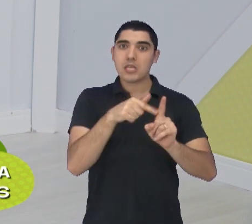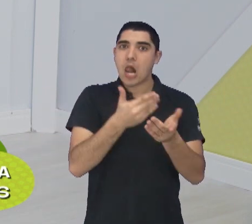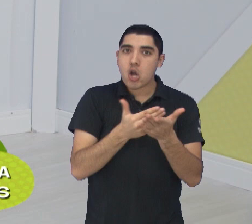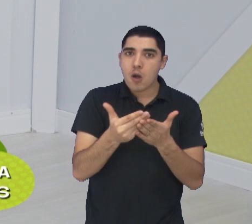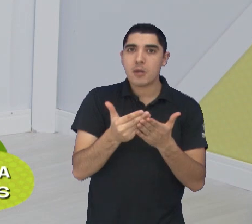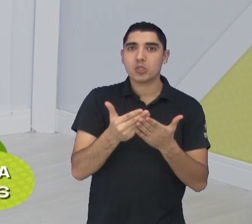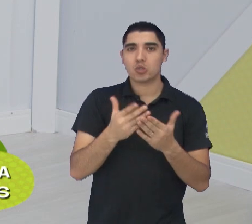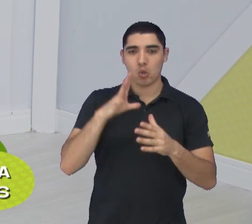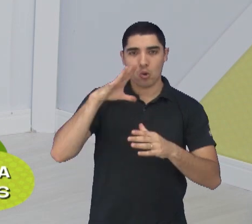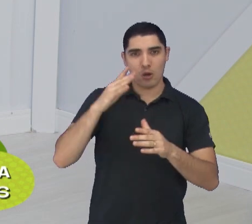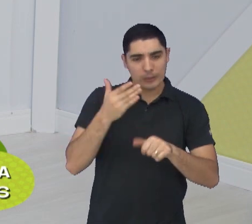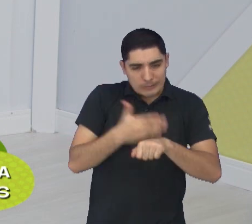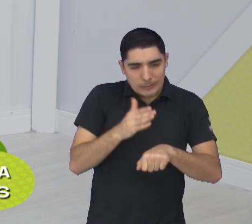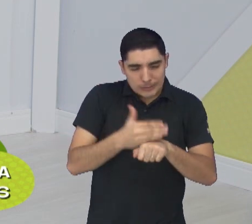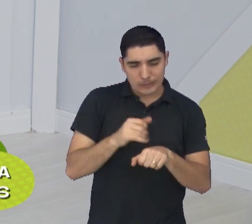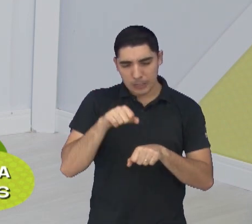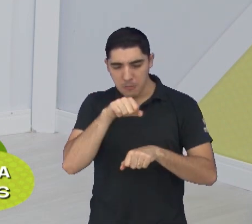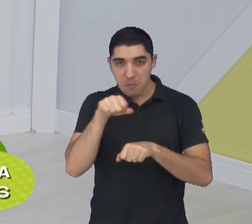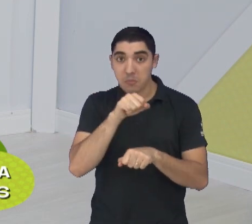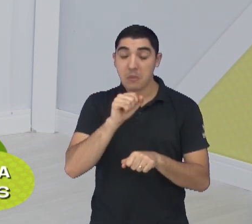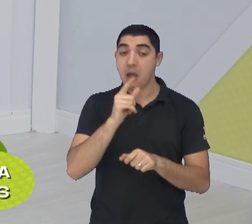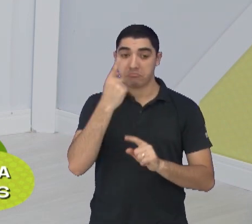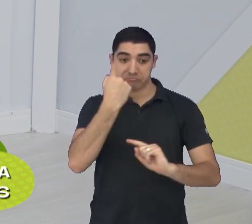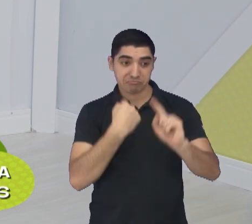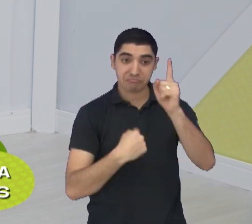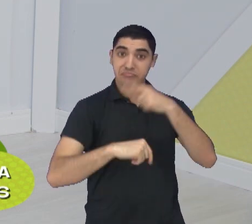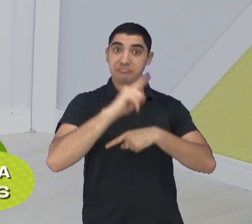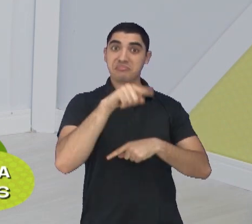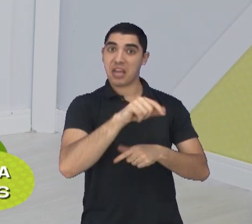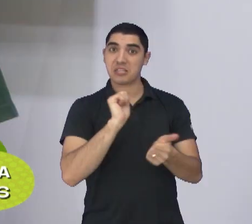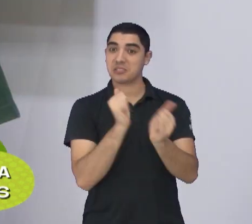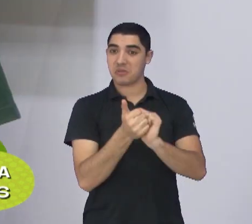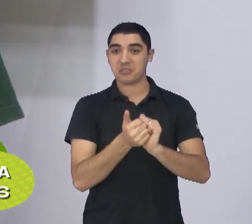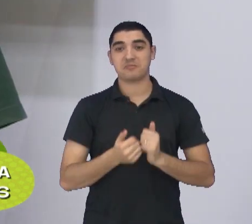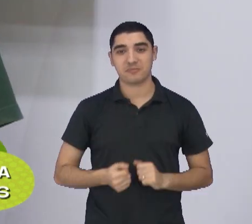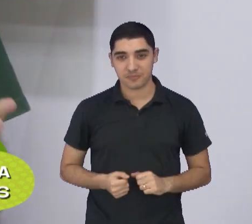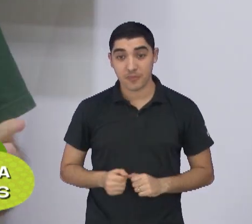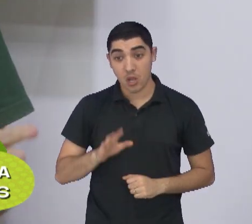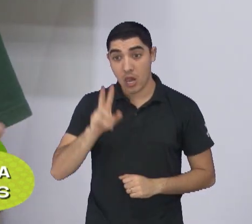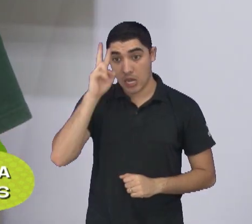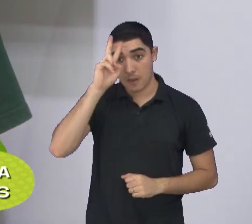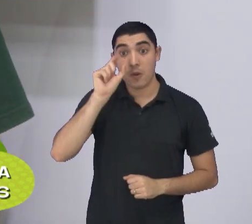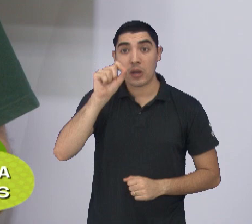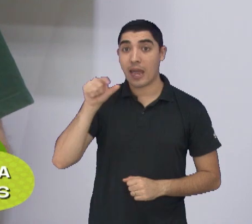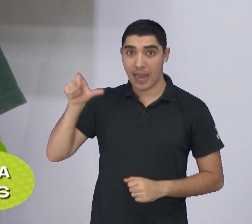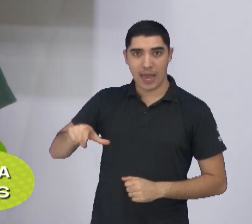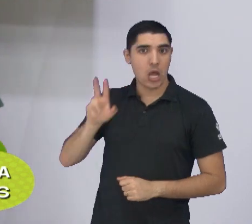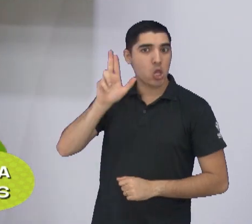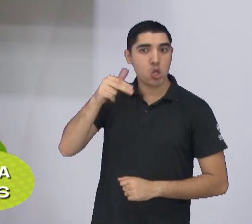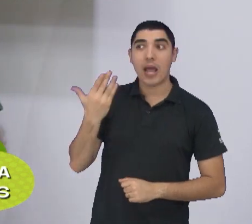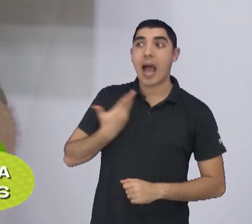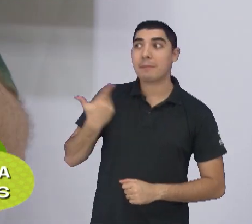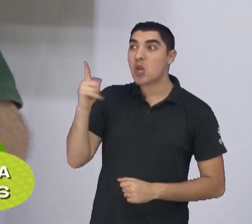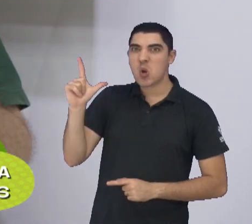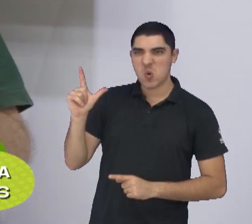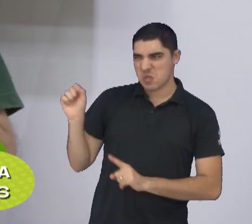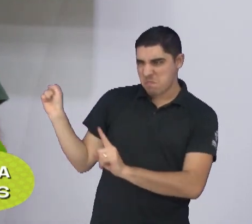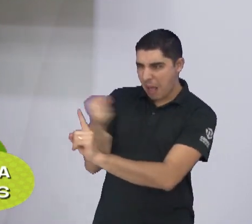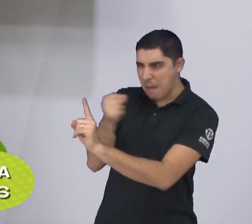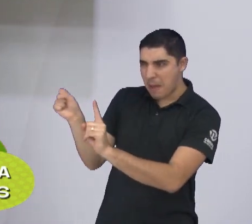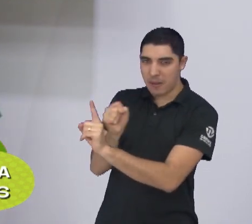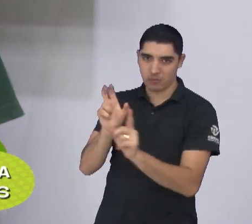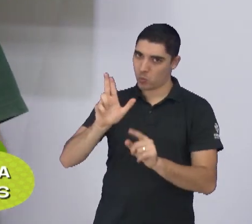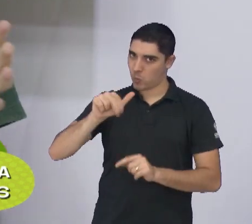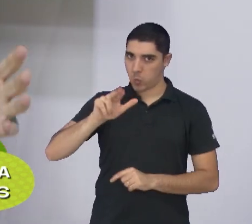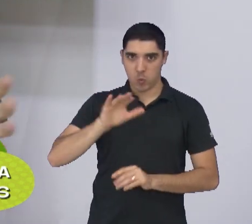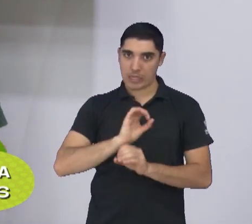rara que provavelmente vai brilhar muito aí dentro dos tatames, dentro dos rings. Só deixando claro que ela nunca bateu nenhum amiguinho. Só conseguiu a arte marcial para